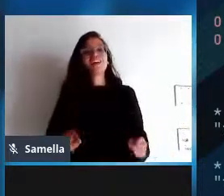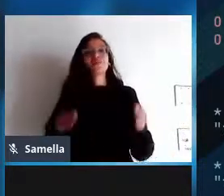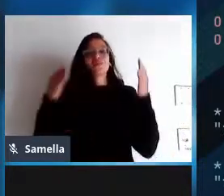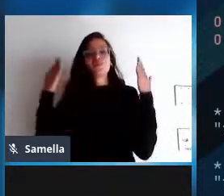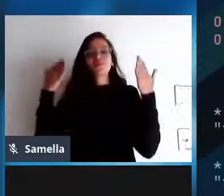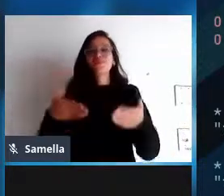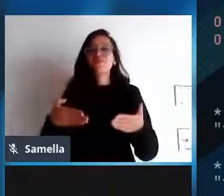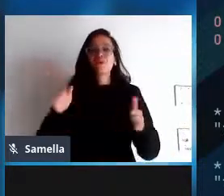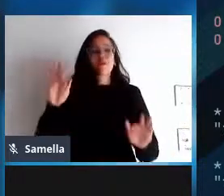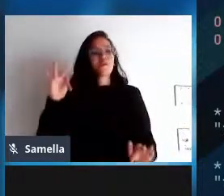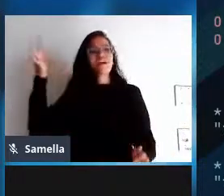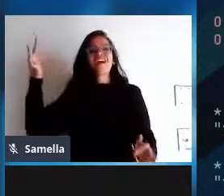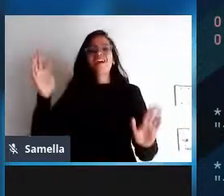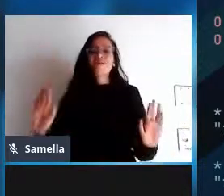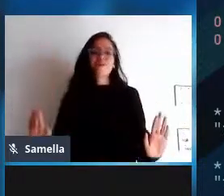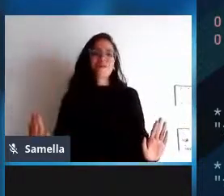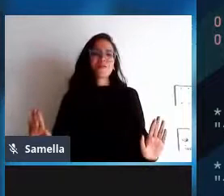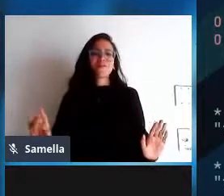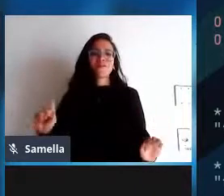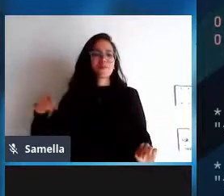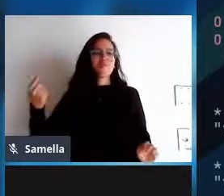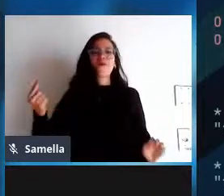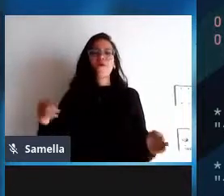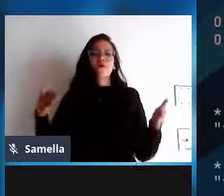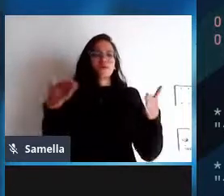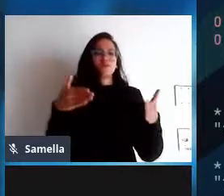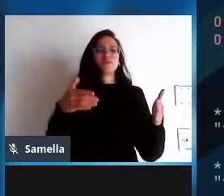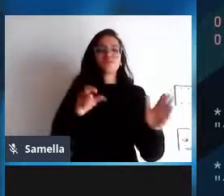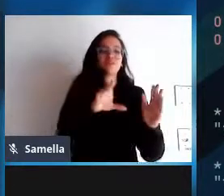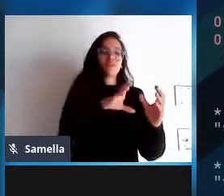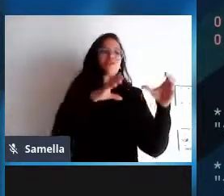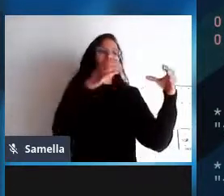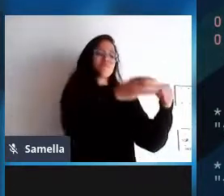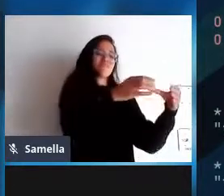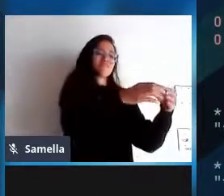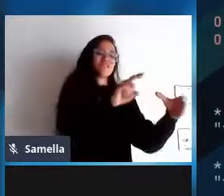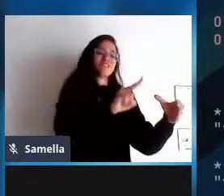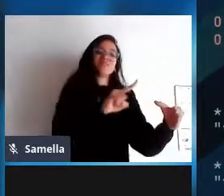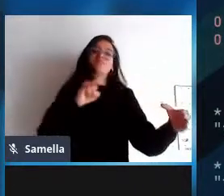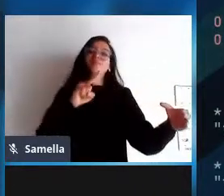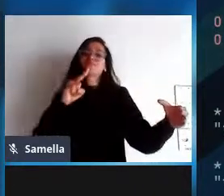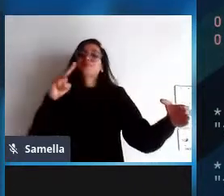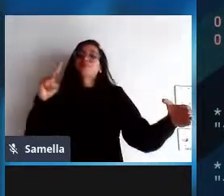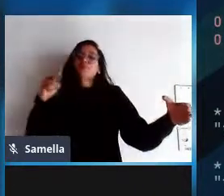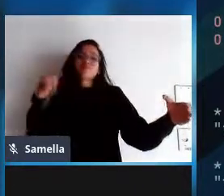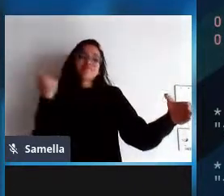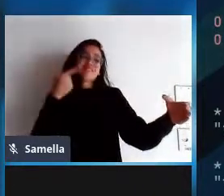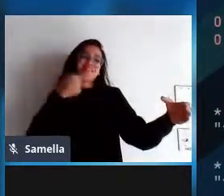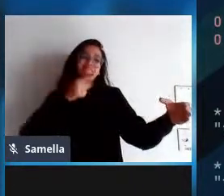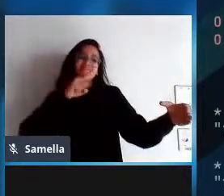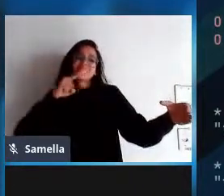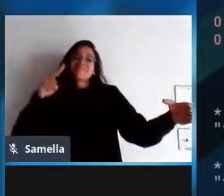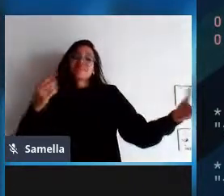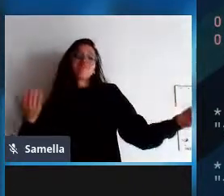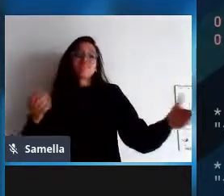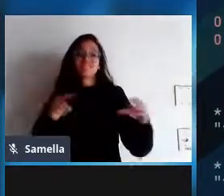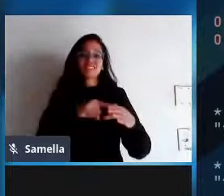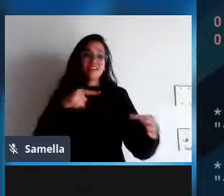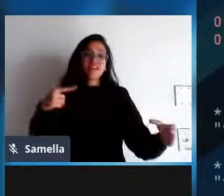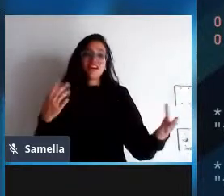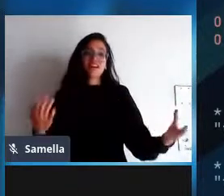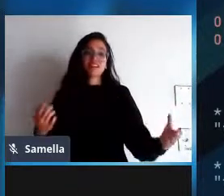da comunidade está se afastando da cultura de software livre tá então o objetivo não é